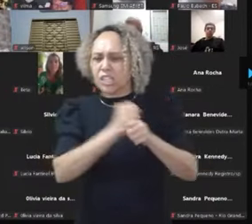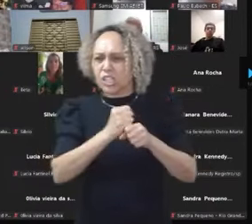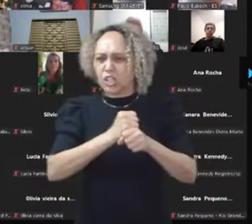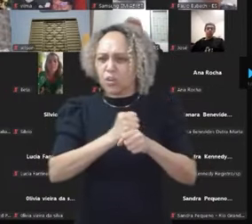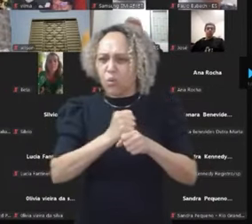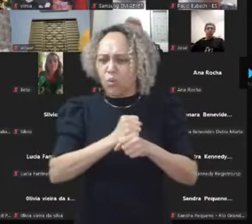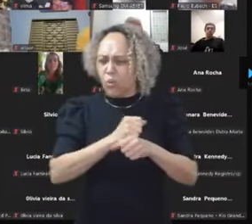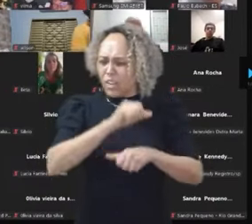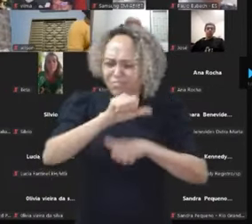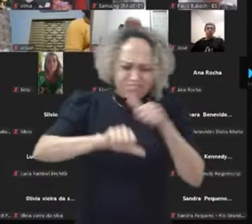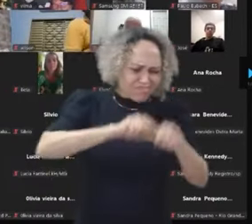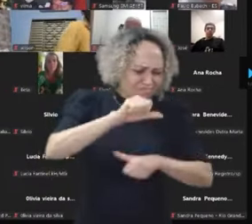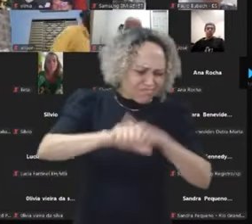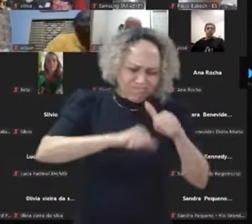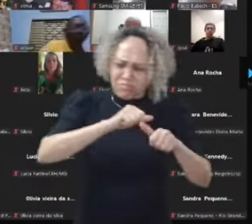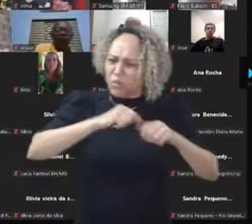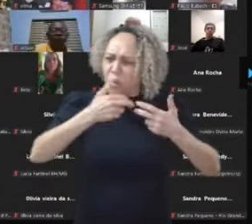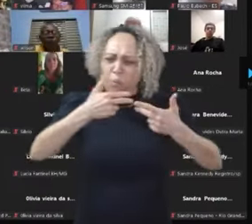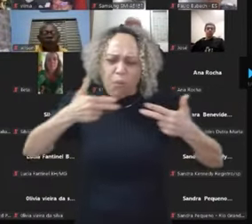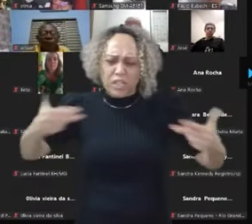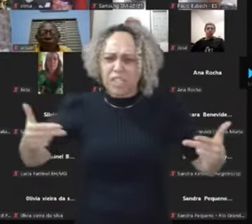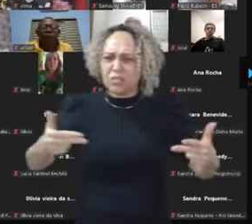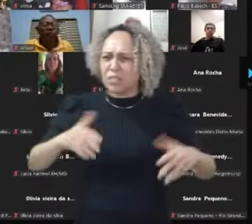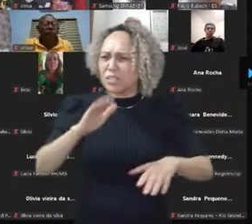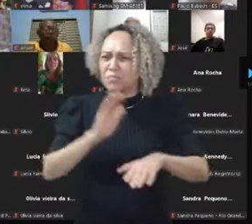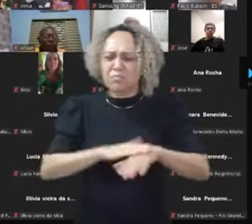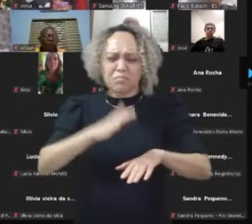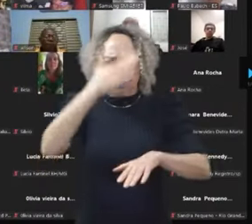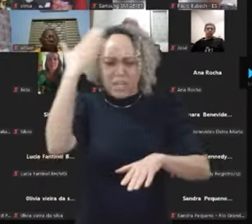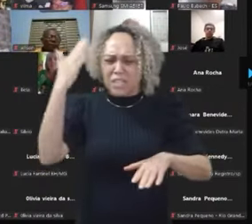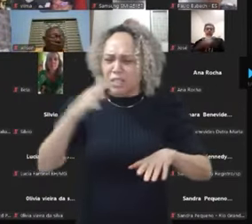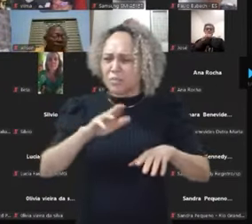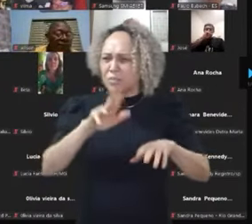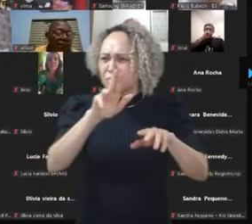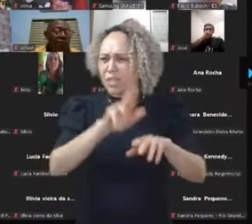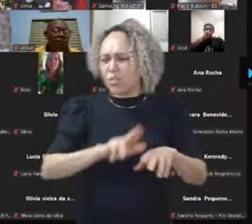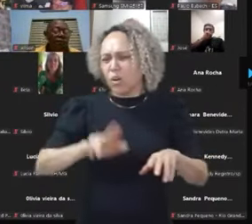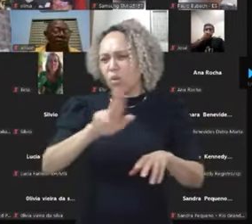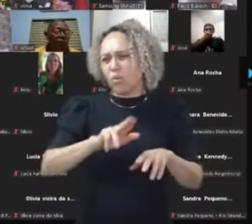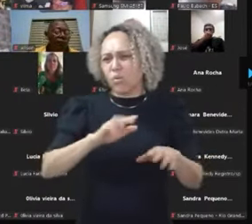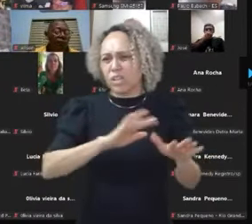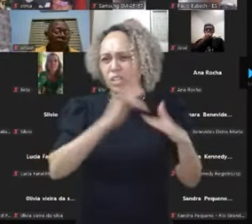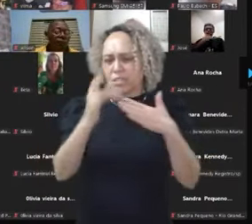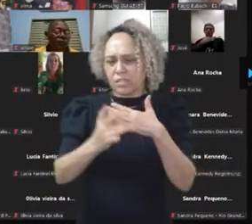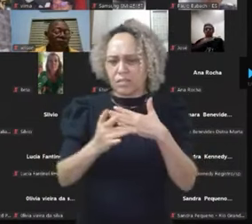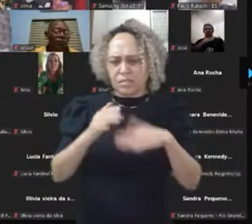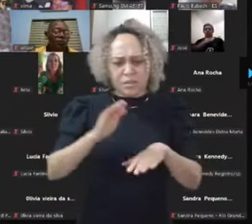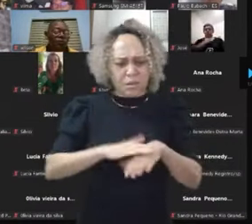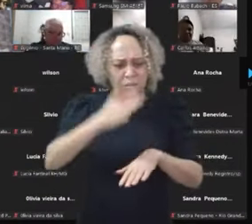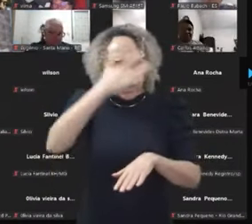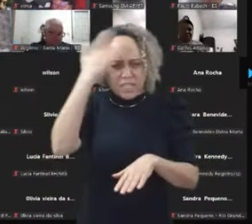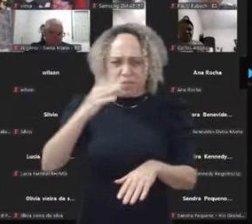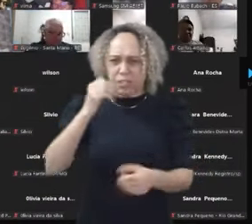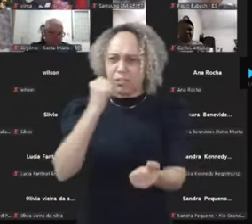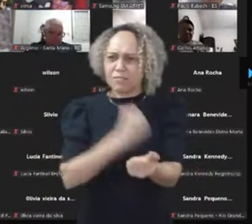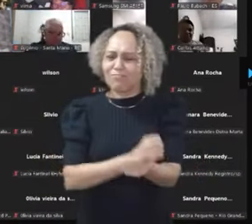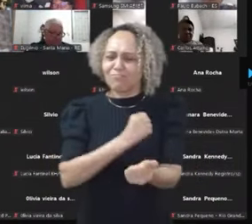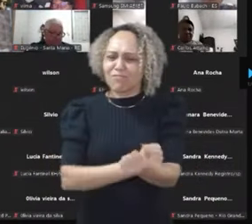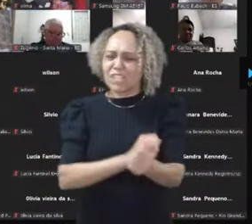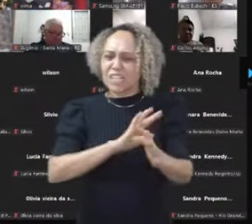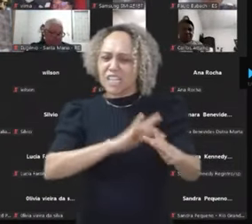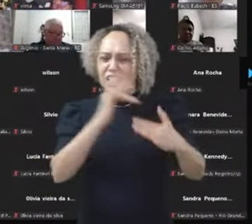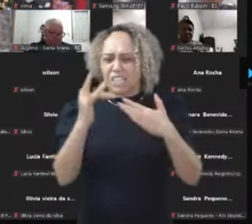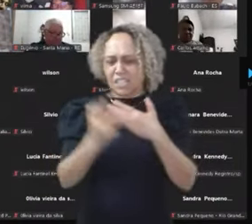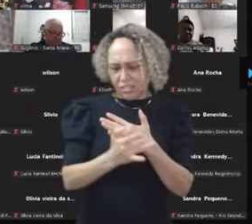Hoje, muito mais gente usa as redes sociais do que usava antes e muito mais gente é viciada em redes sociais do que era antes. Mas primeiro,